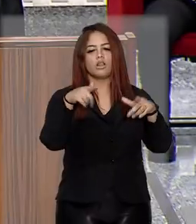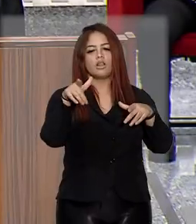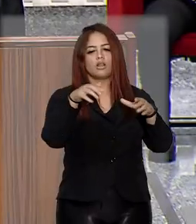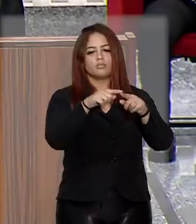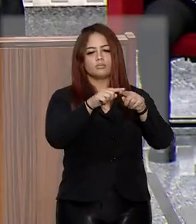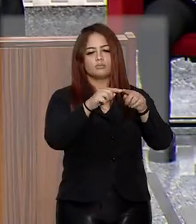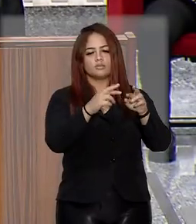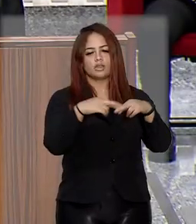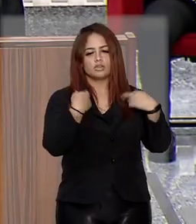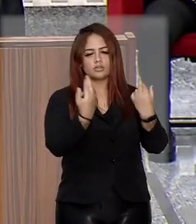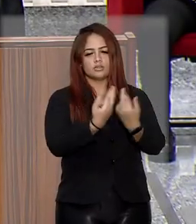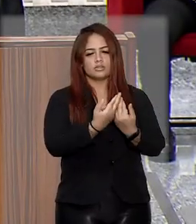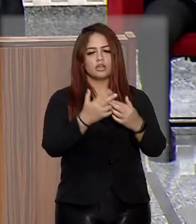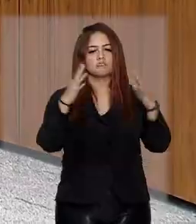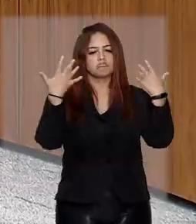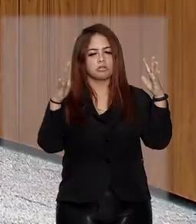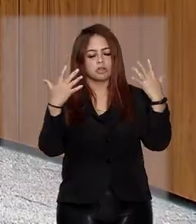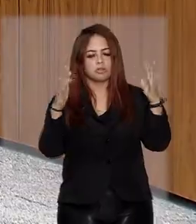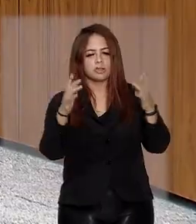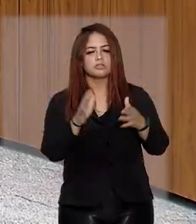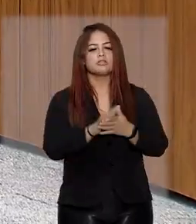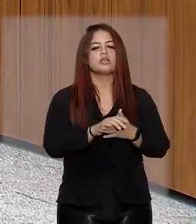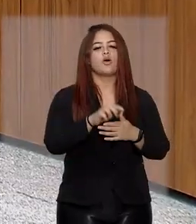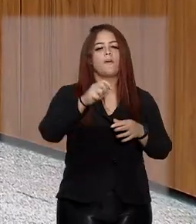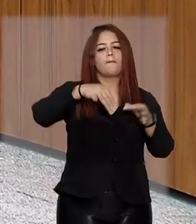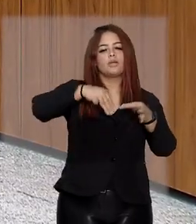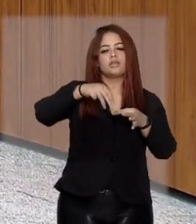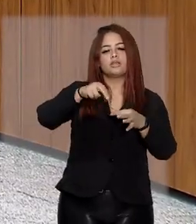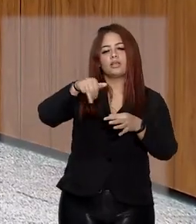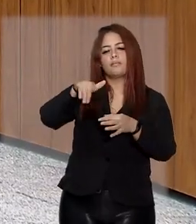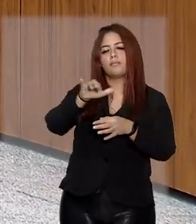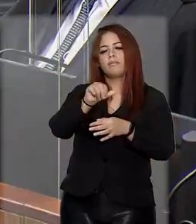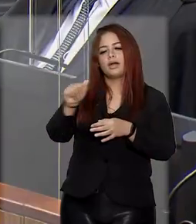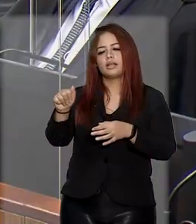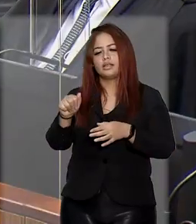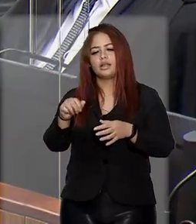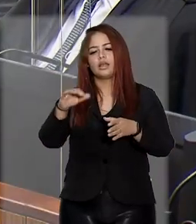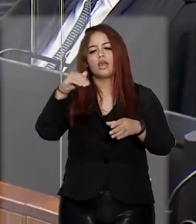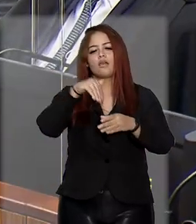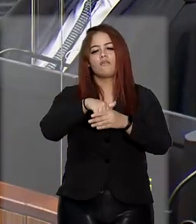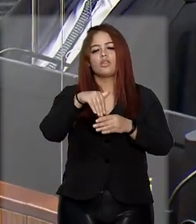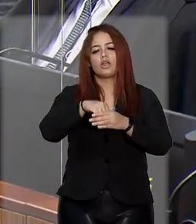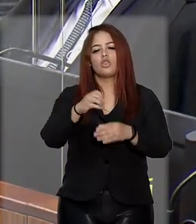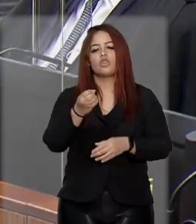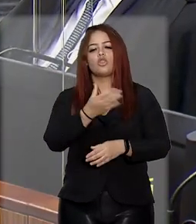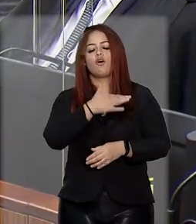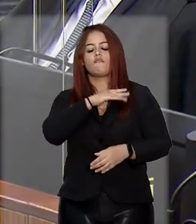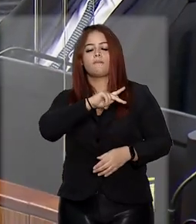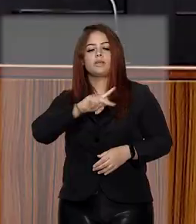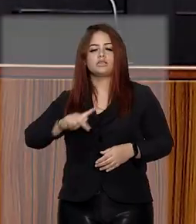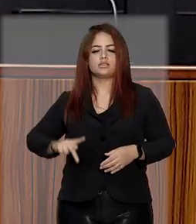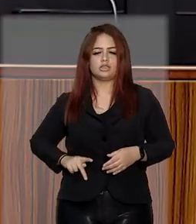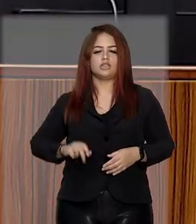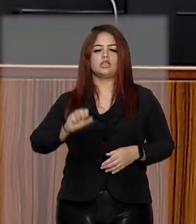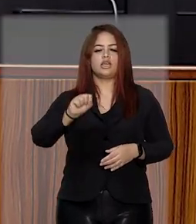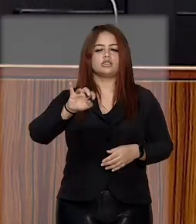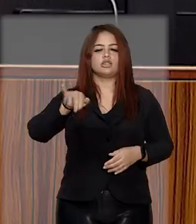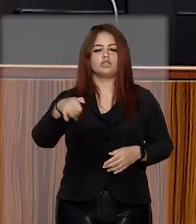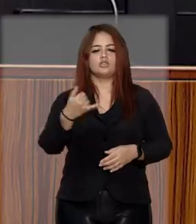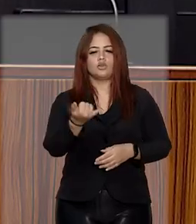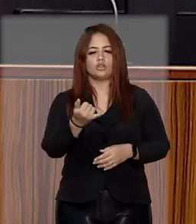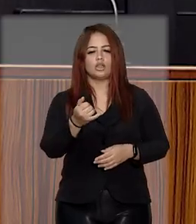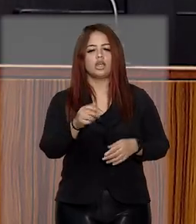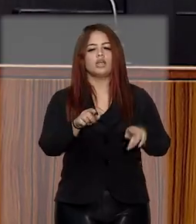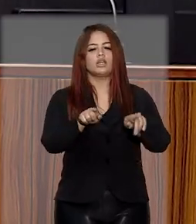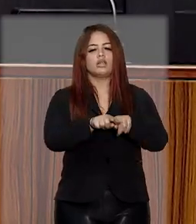Justiça e por aclamação, a ministra Maria Tereza de Assis Moura foi eleita a nova presidente do STJ e o ministro Og